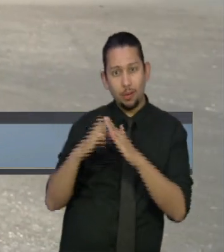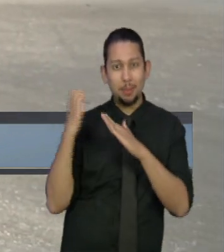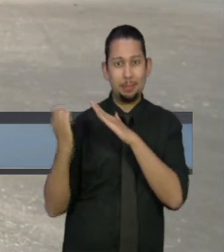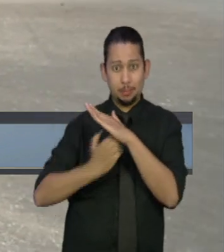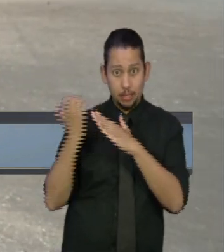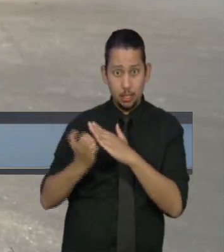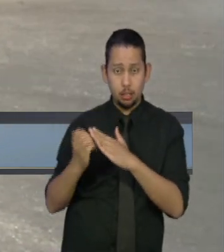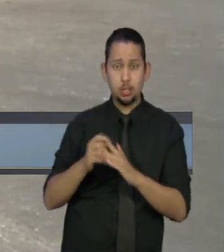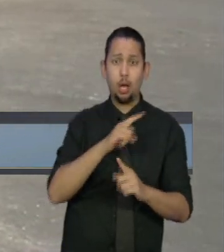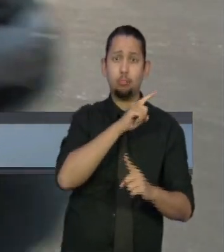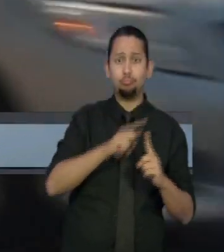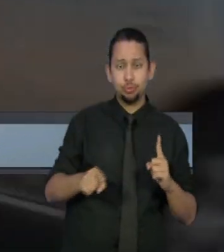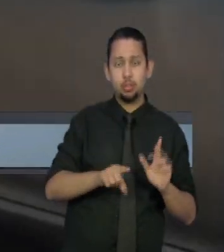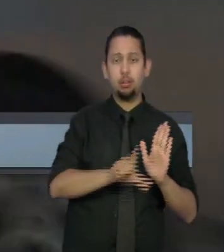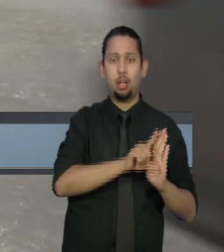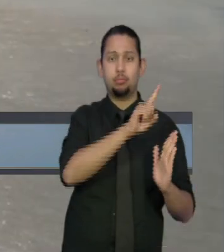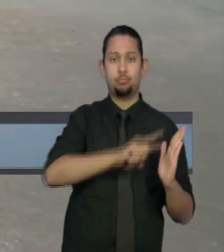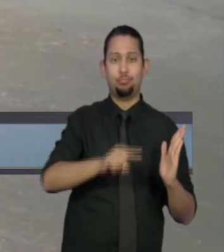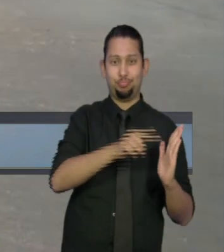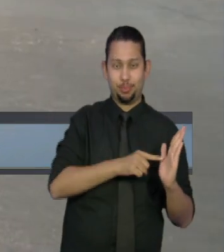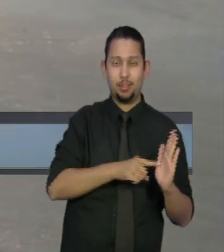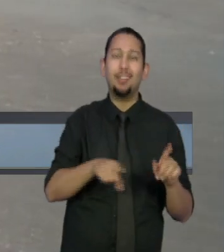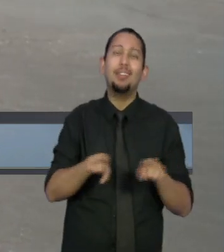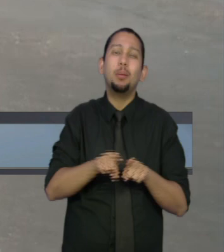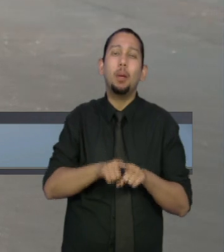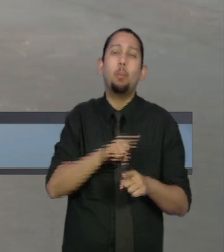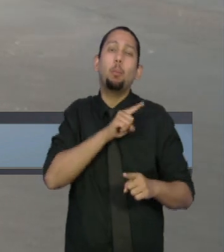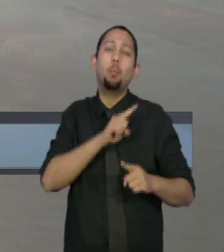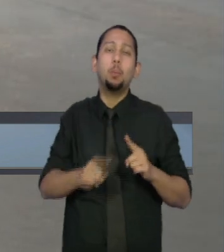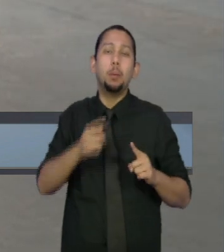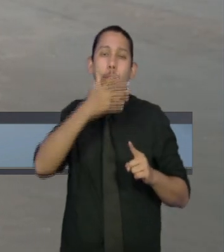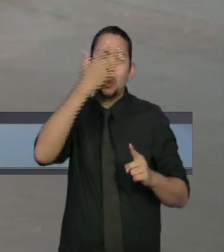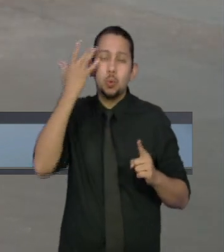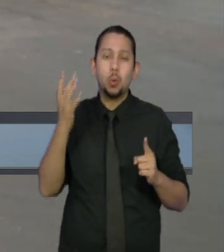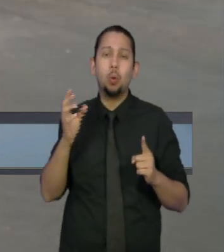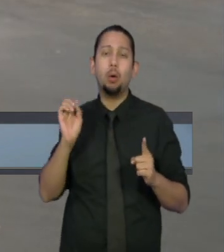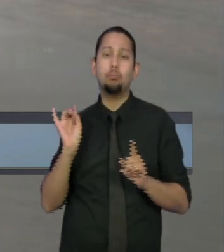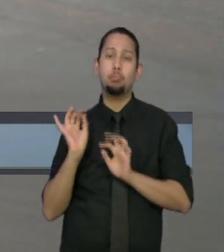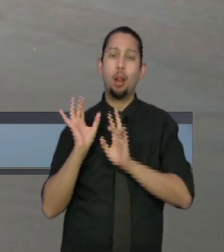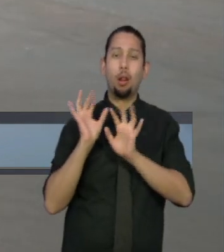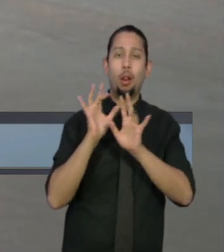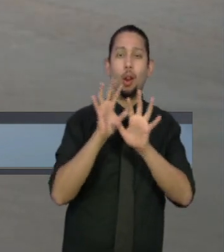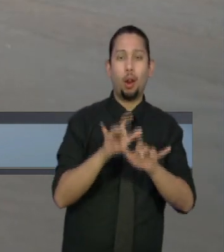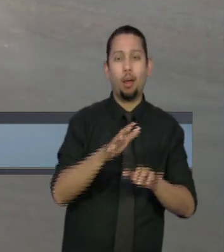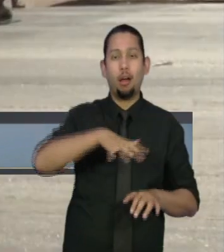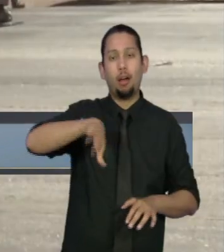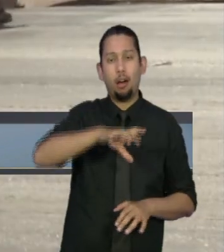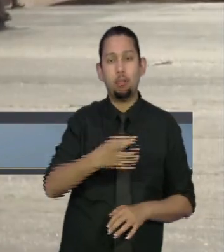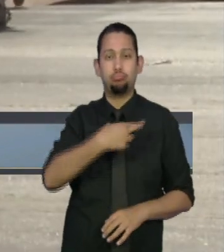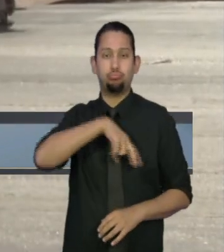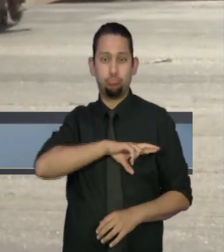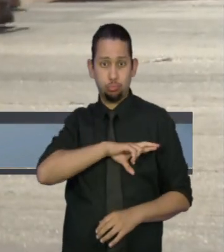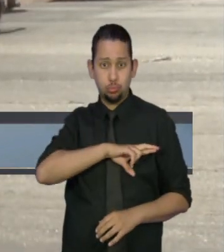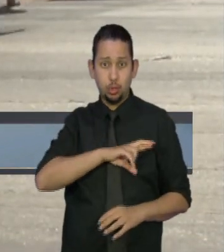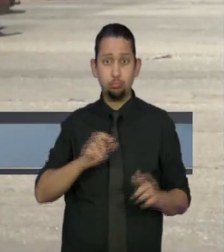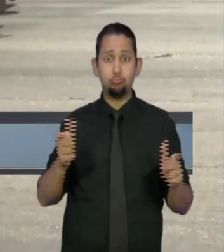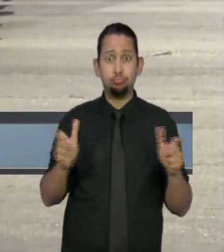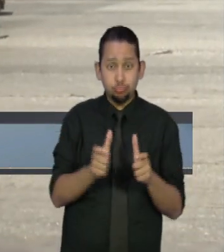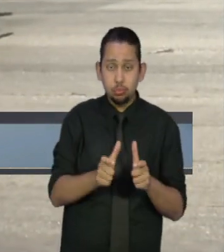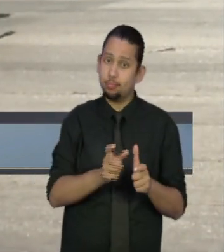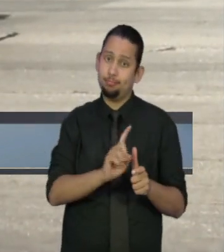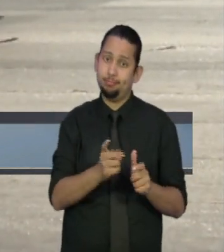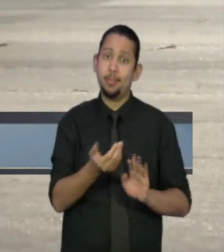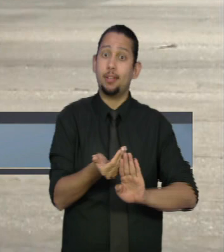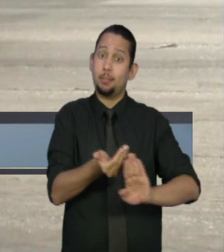mesma forma, foi excluída a restrição do número de pessoas em atividades religiosas, mantendo o distanciamento